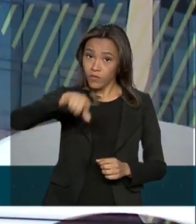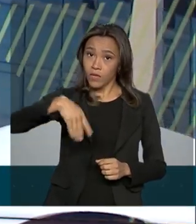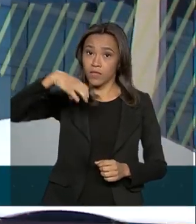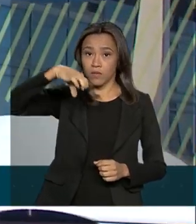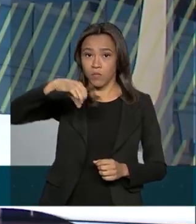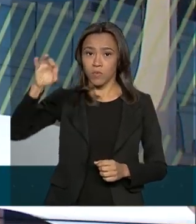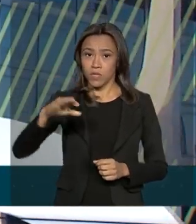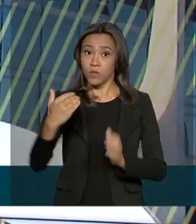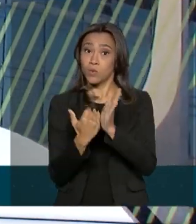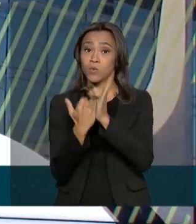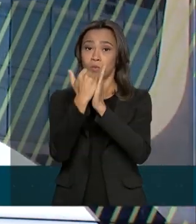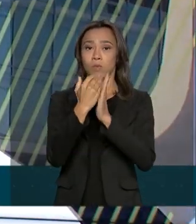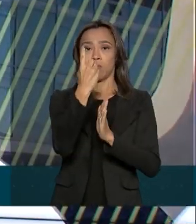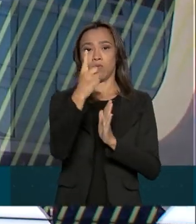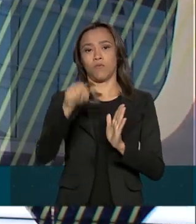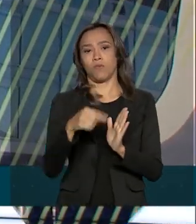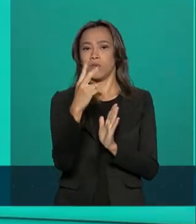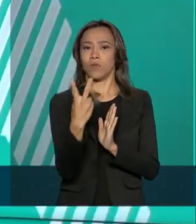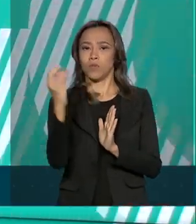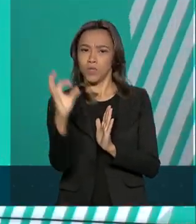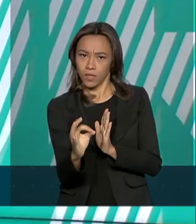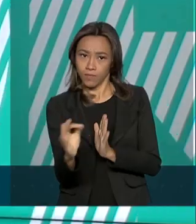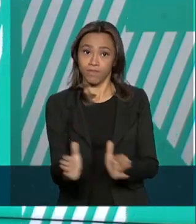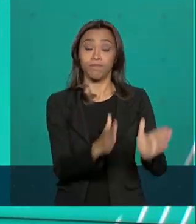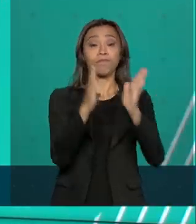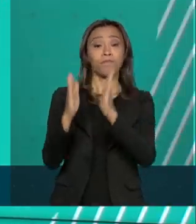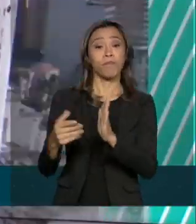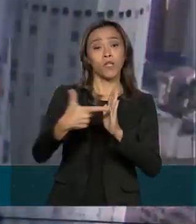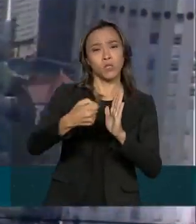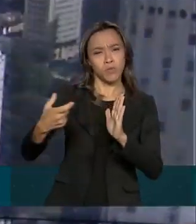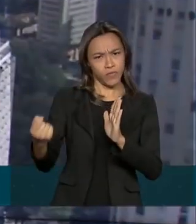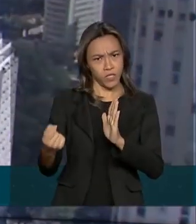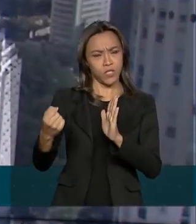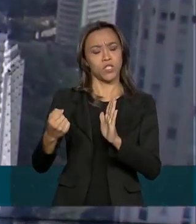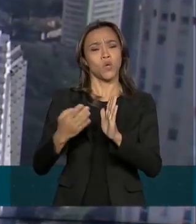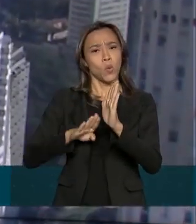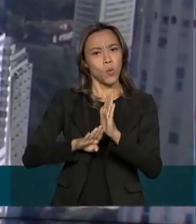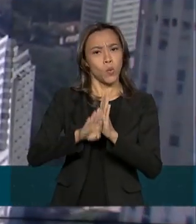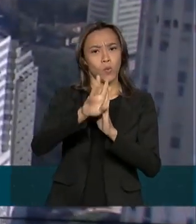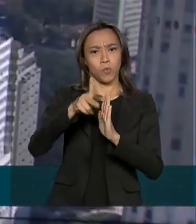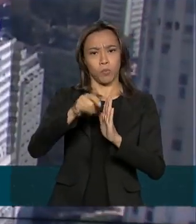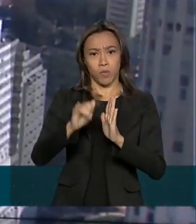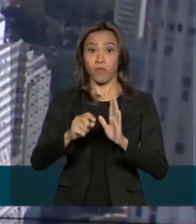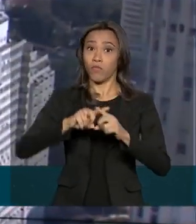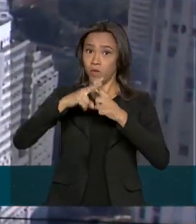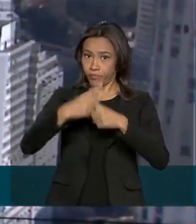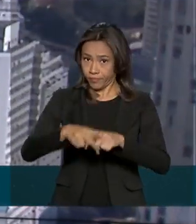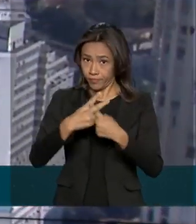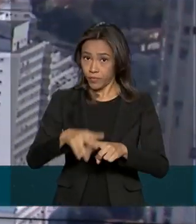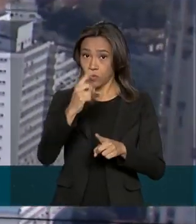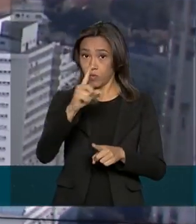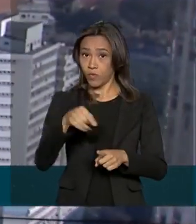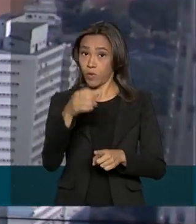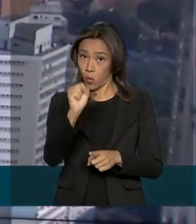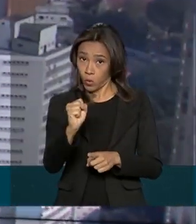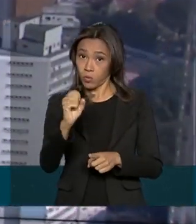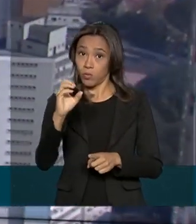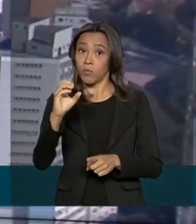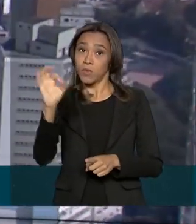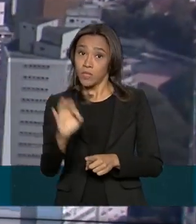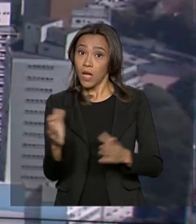,2%. E para 2020, o crescimento do PIB foi revisado de 1,8% para 2